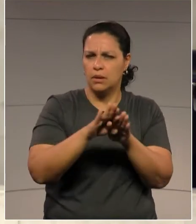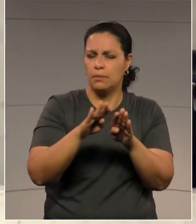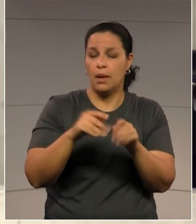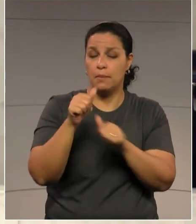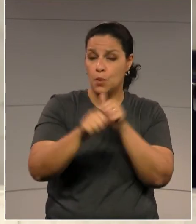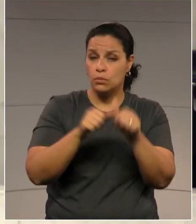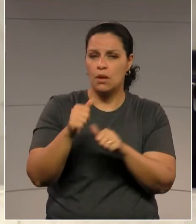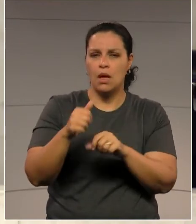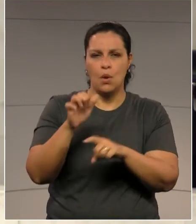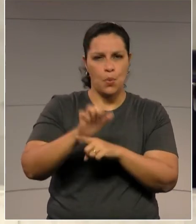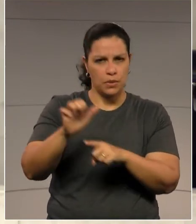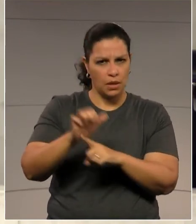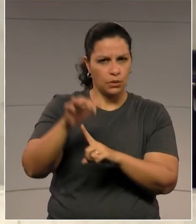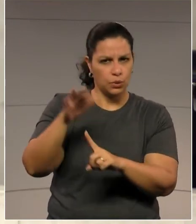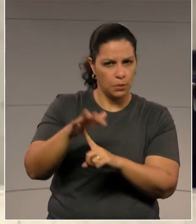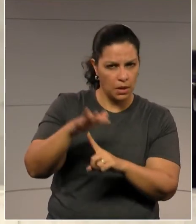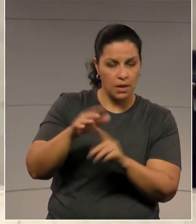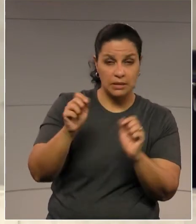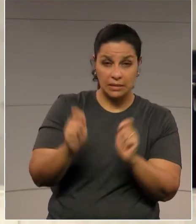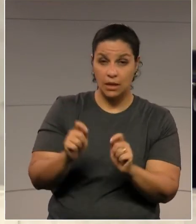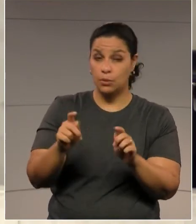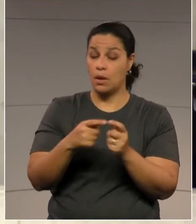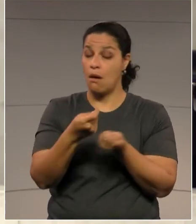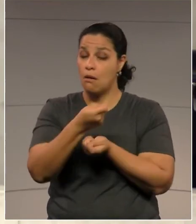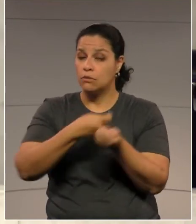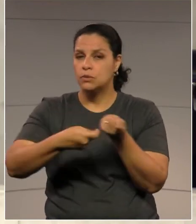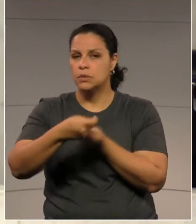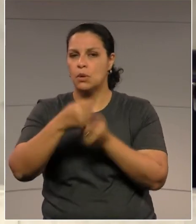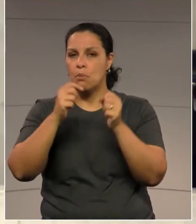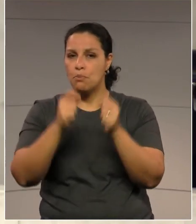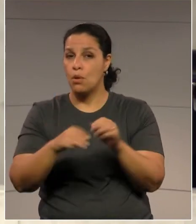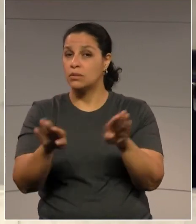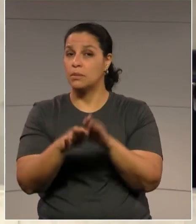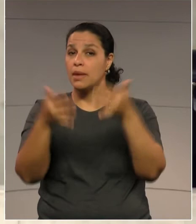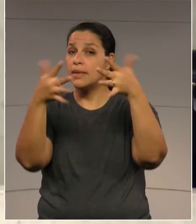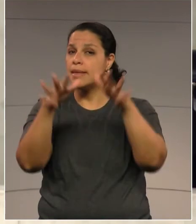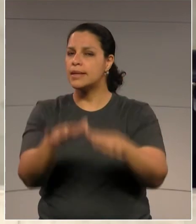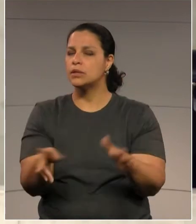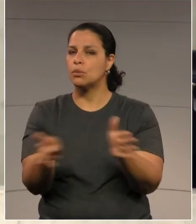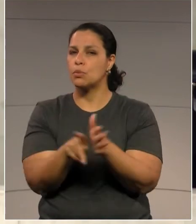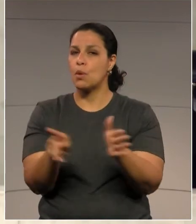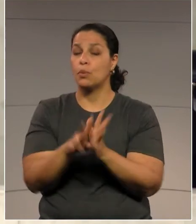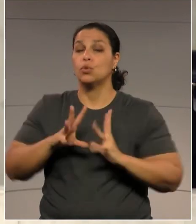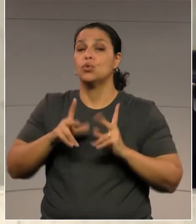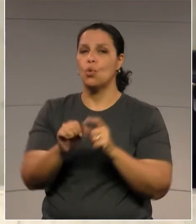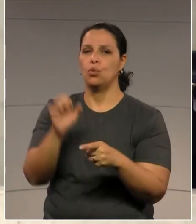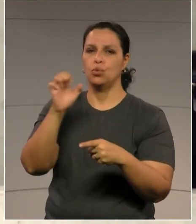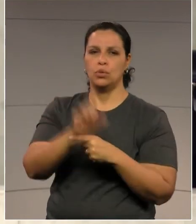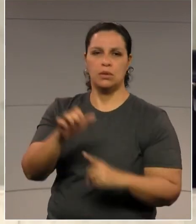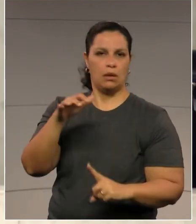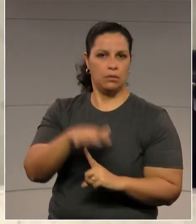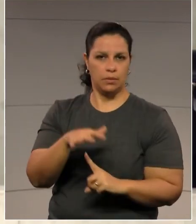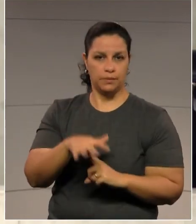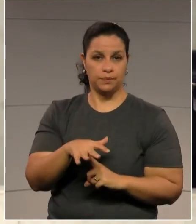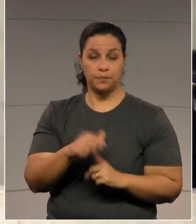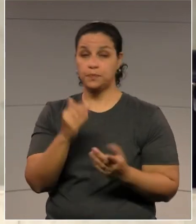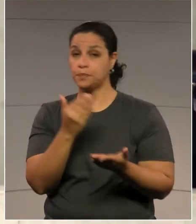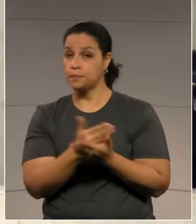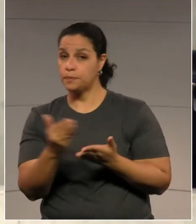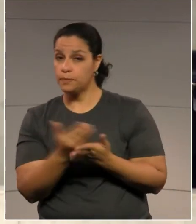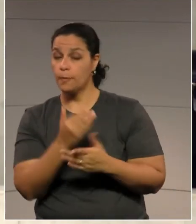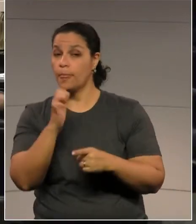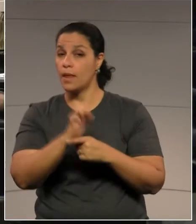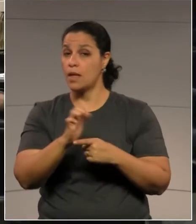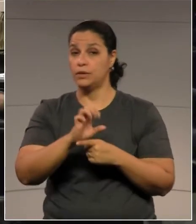esse Estado em um Estado cuja gestão pode pôr em crise a própria integridade do Estado. Em Estados que correram para